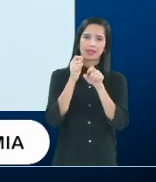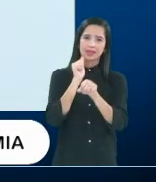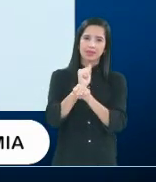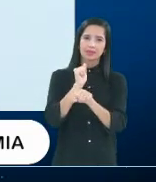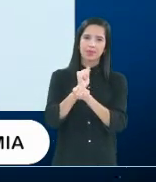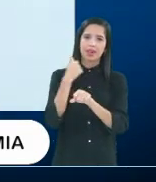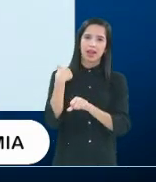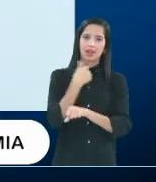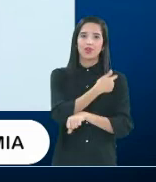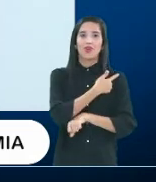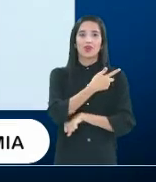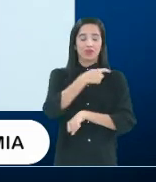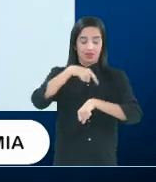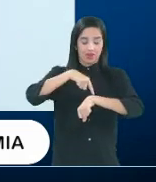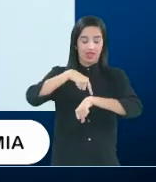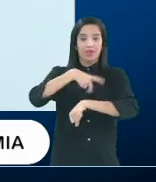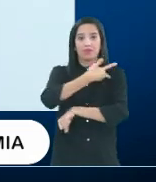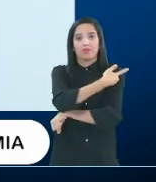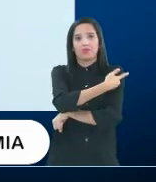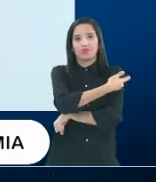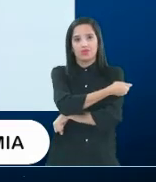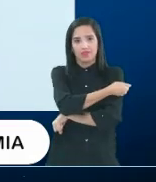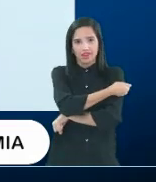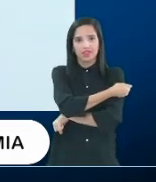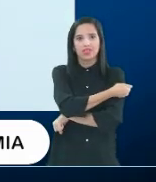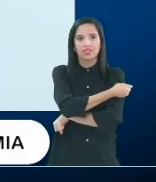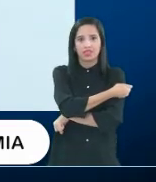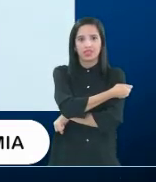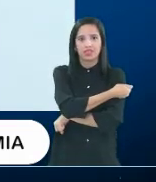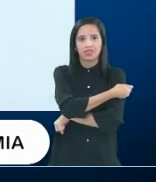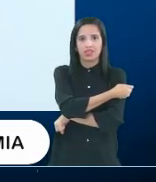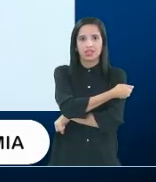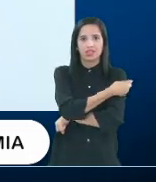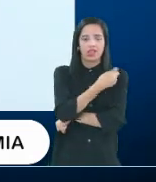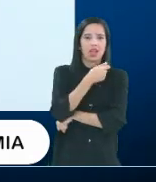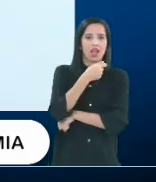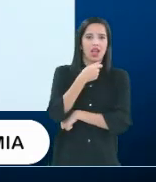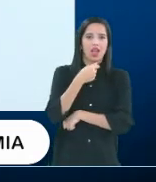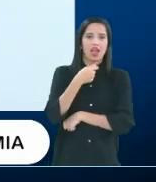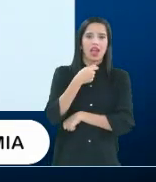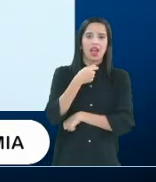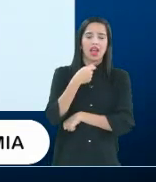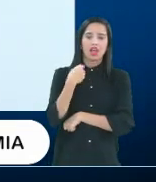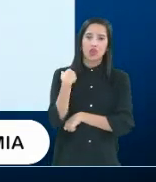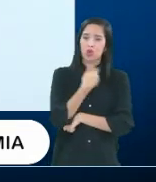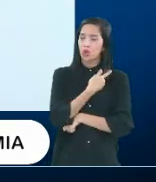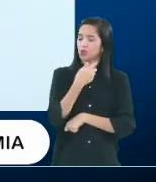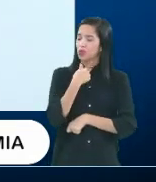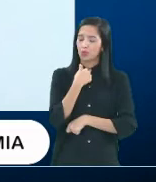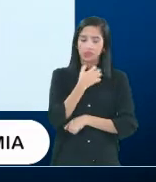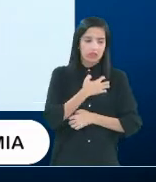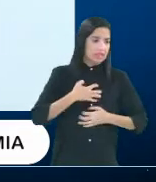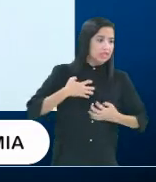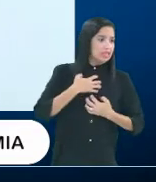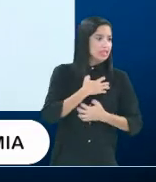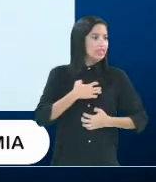vacina, né? É o que a gente pode fazer. Não adianta se desesperar, porque, se desesperar, a gente fica mais